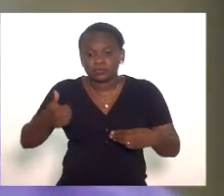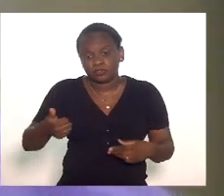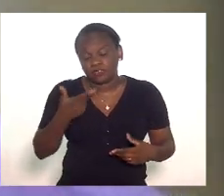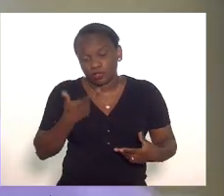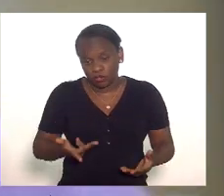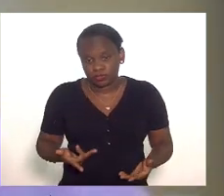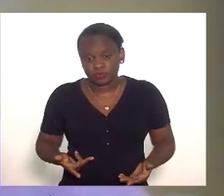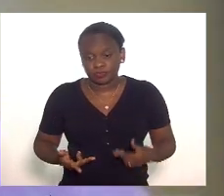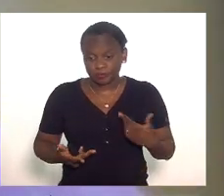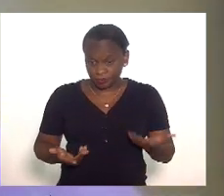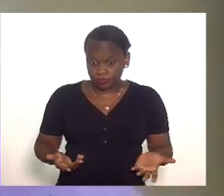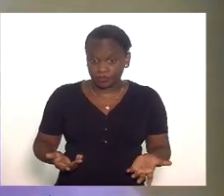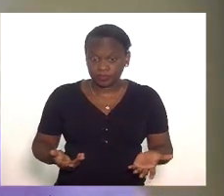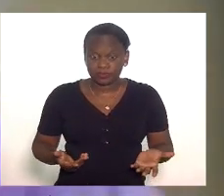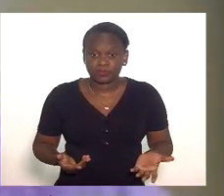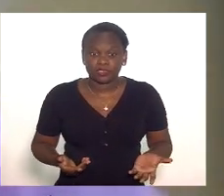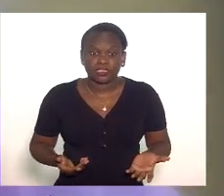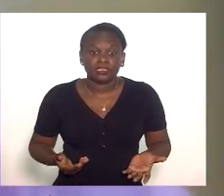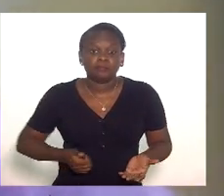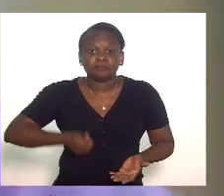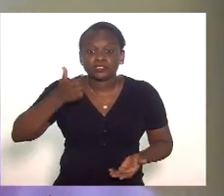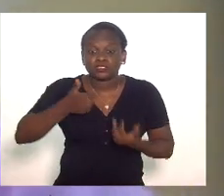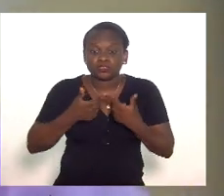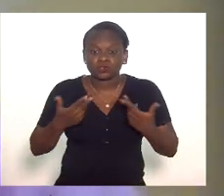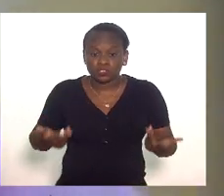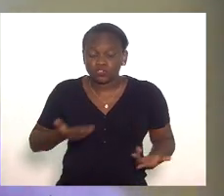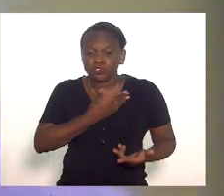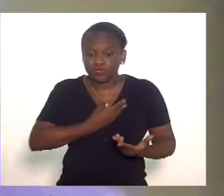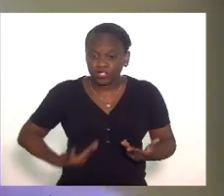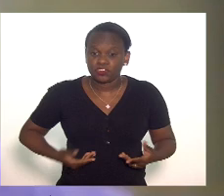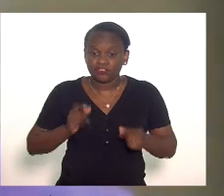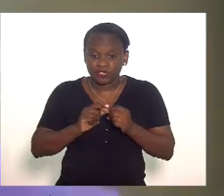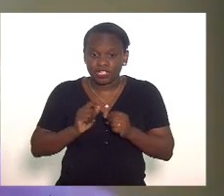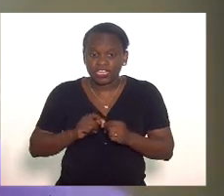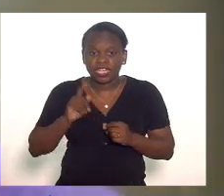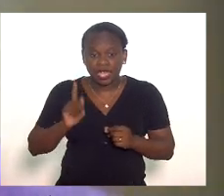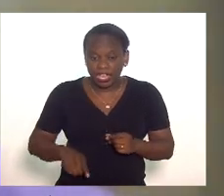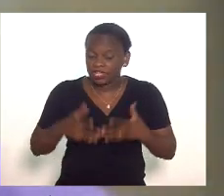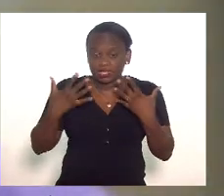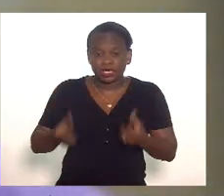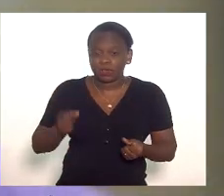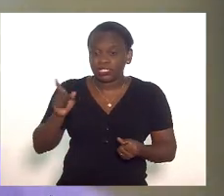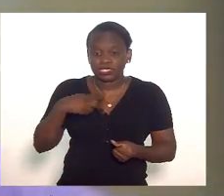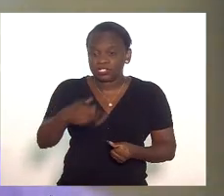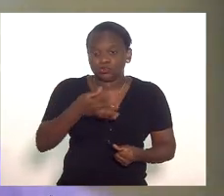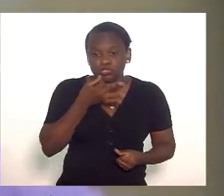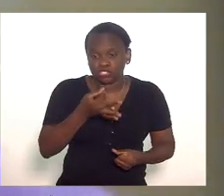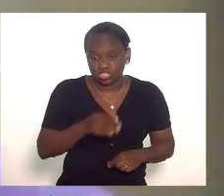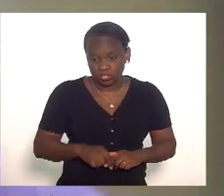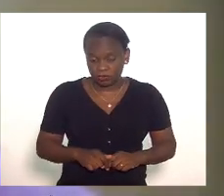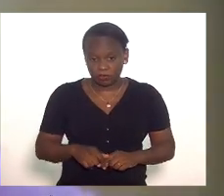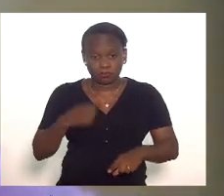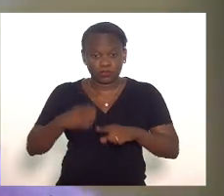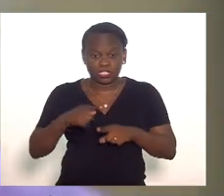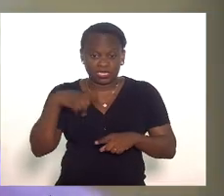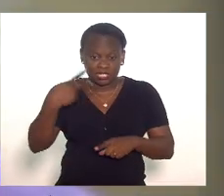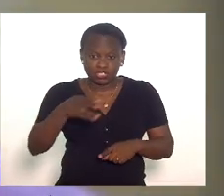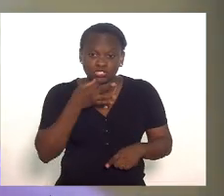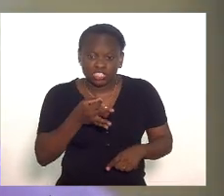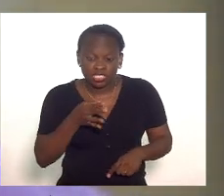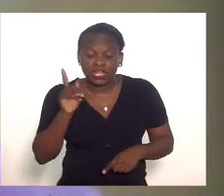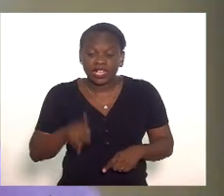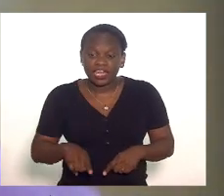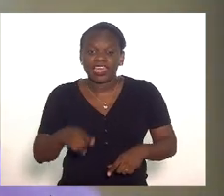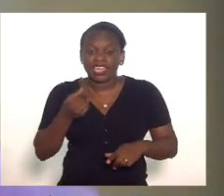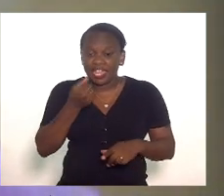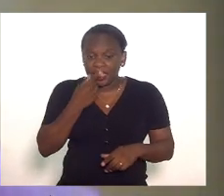deputado a melhor coisa que o governo fez foi não aceitar as suas sugestões porque a sua sugestão era